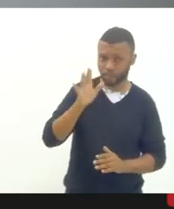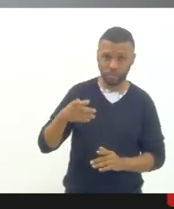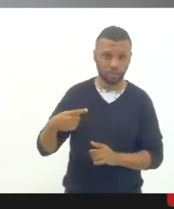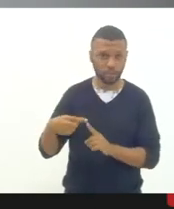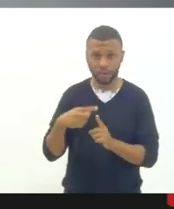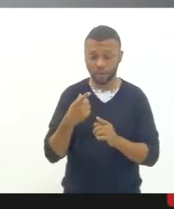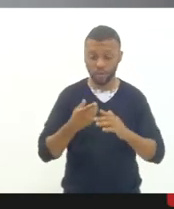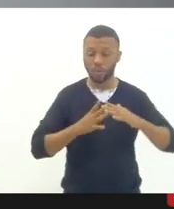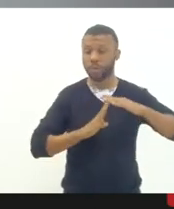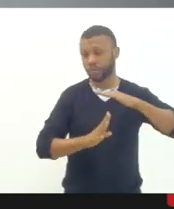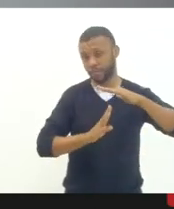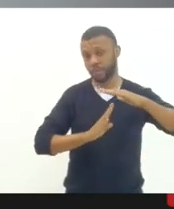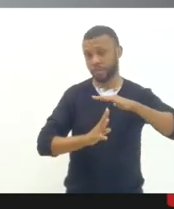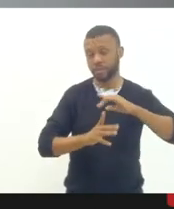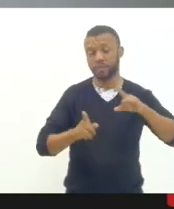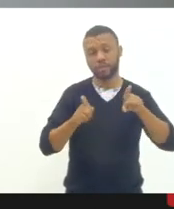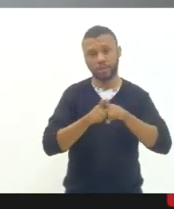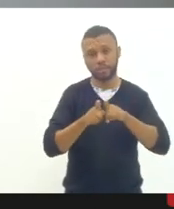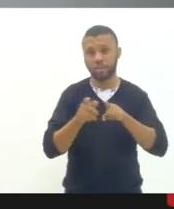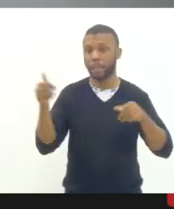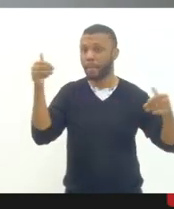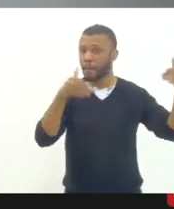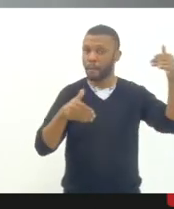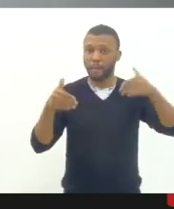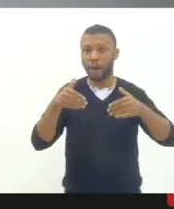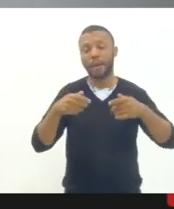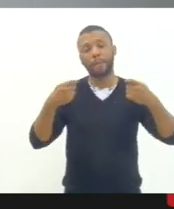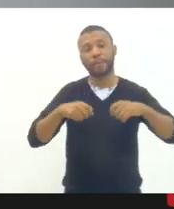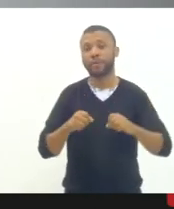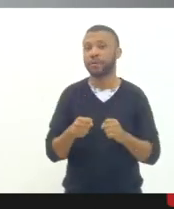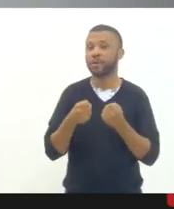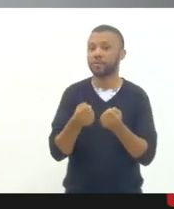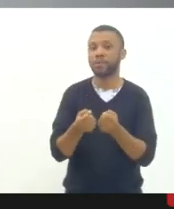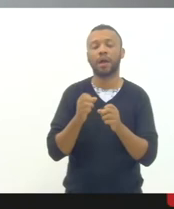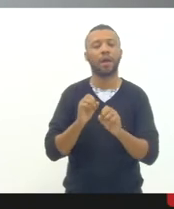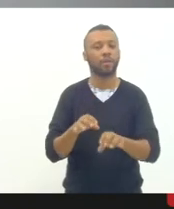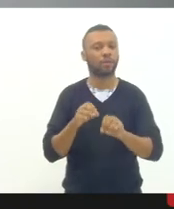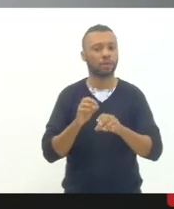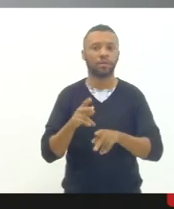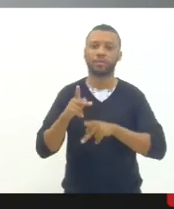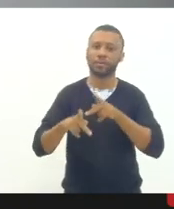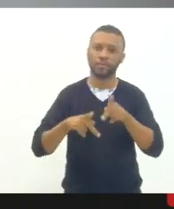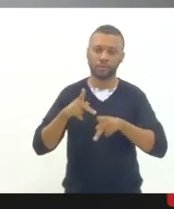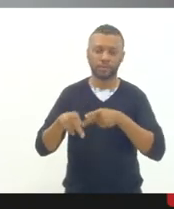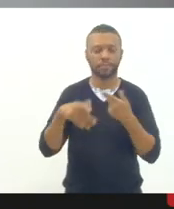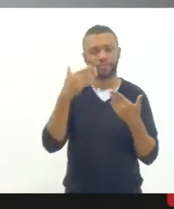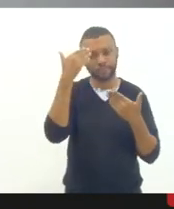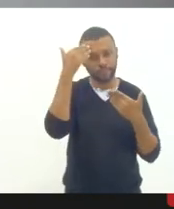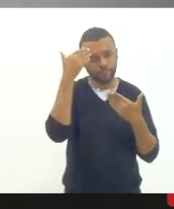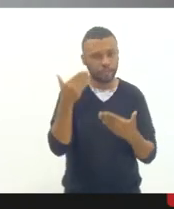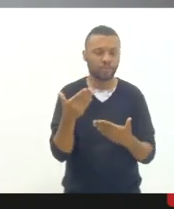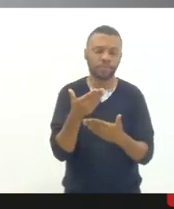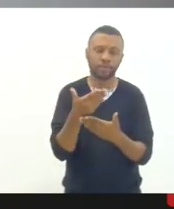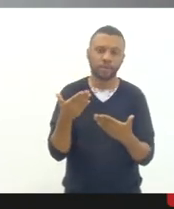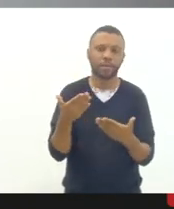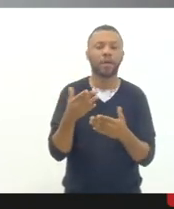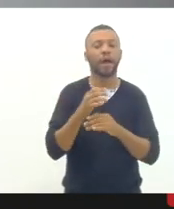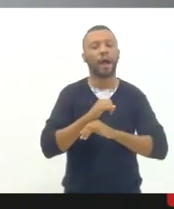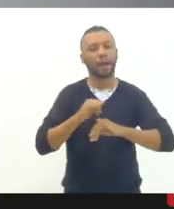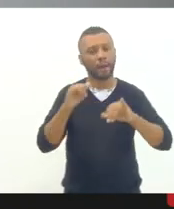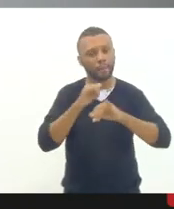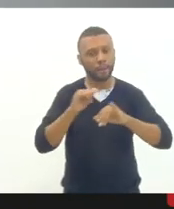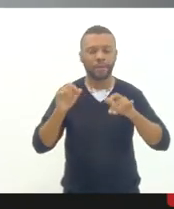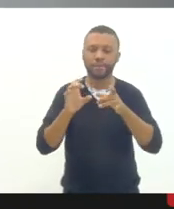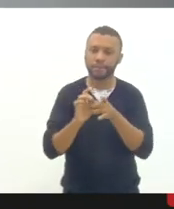migrantes também estão vindo para cá e precisamos garantir a educação dessa população muito obrigada a campanha fica à